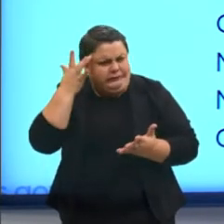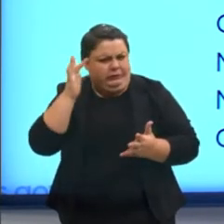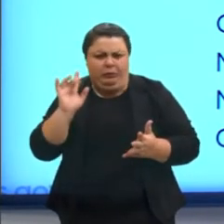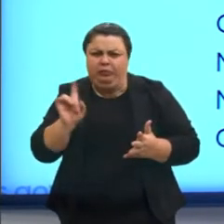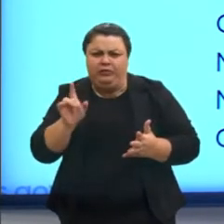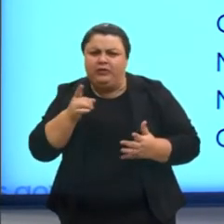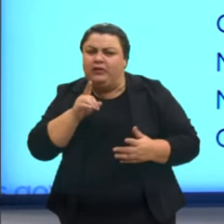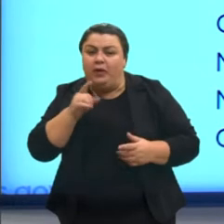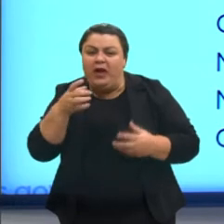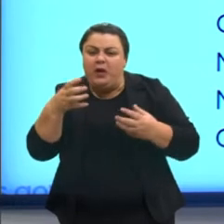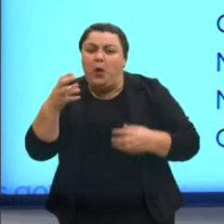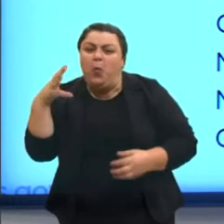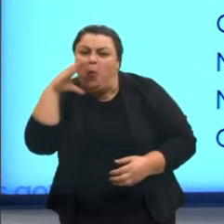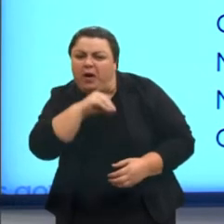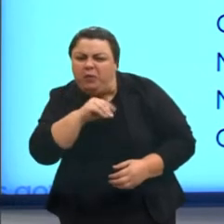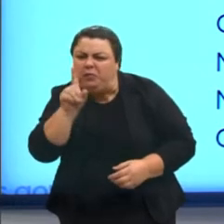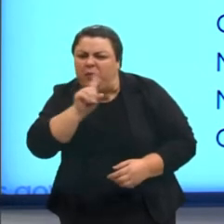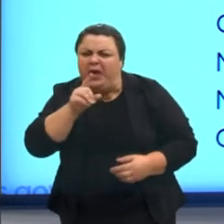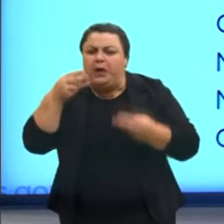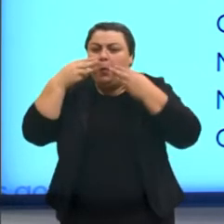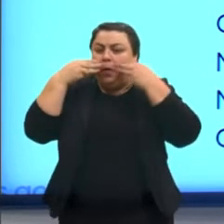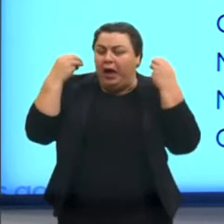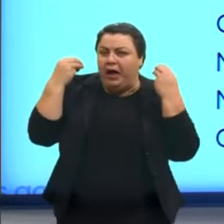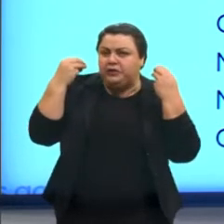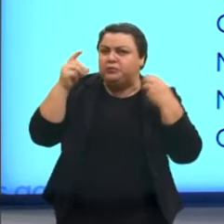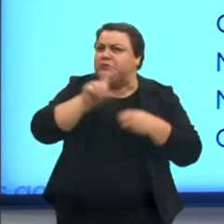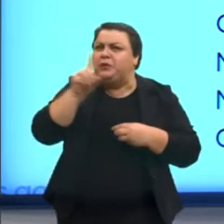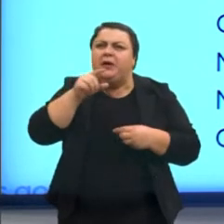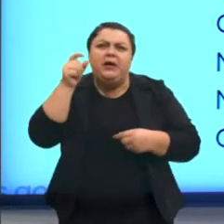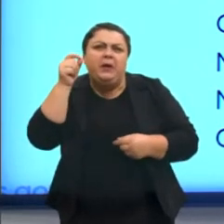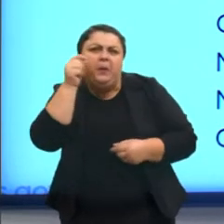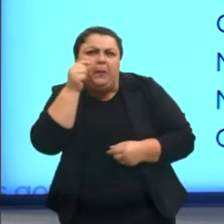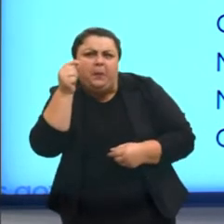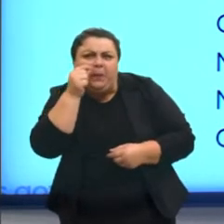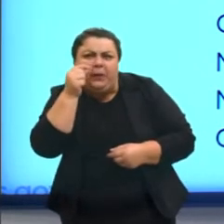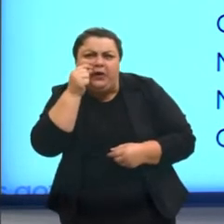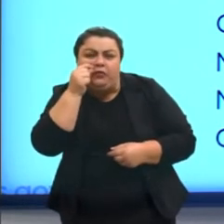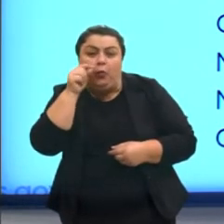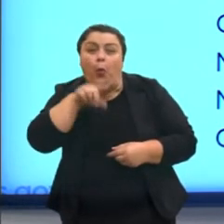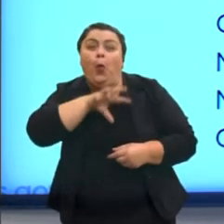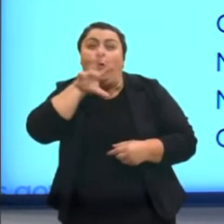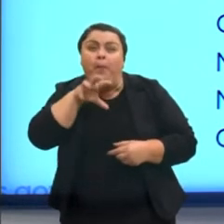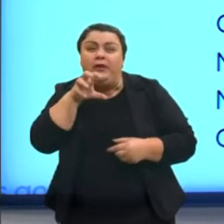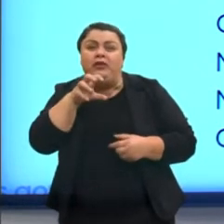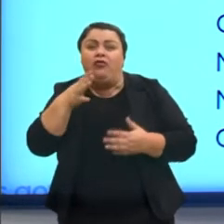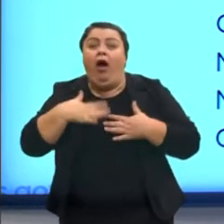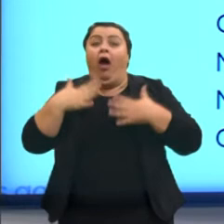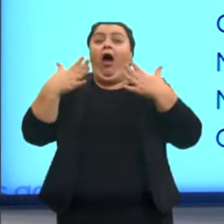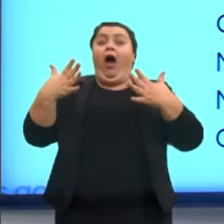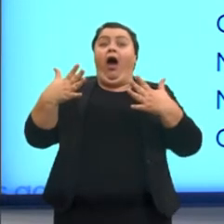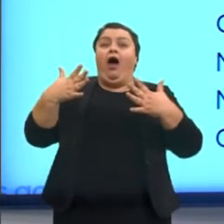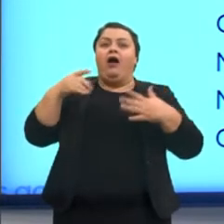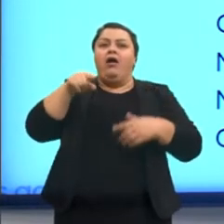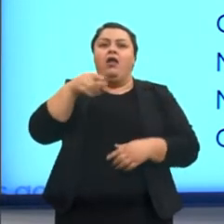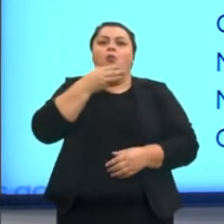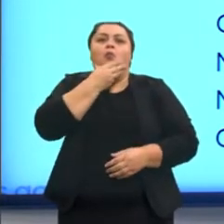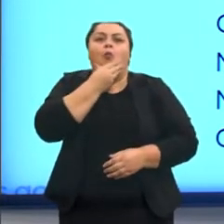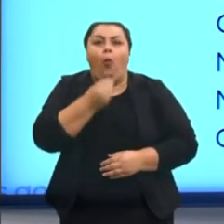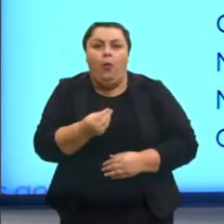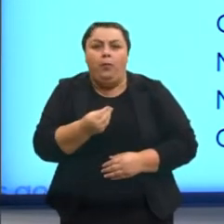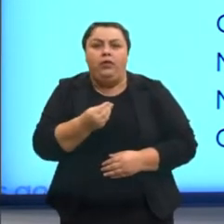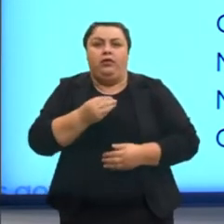cão, não era um gato, não era um rato. O bicho, meu Deus, era um homem.